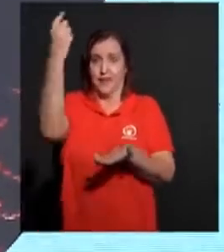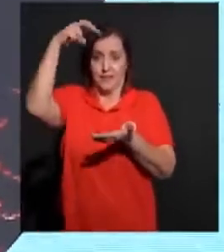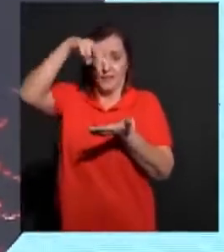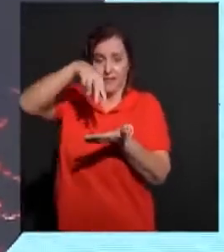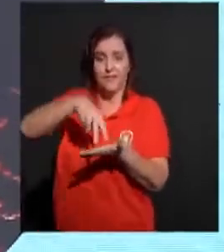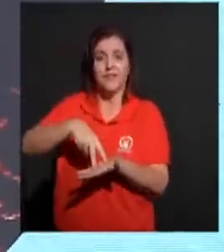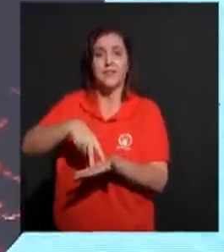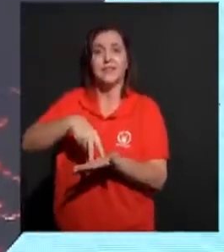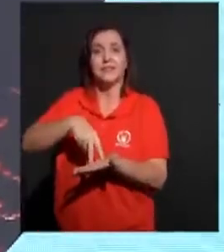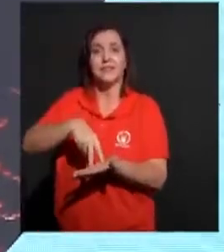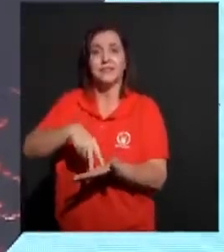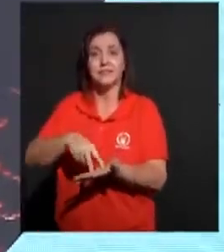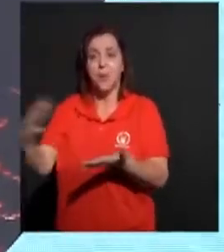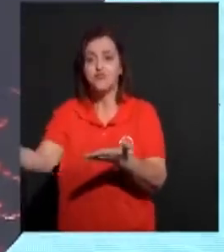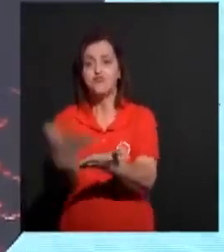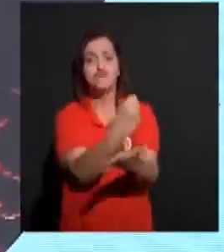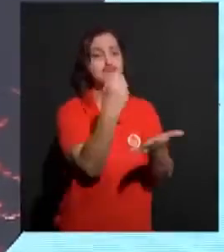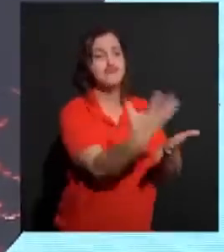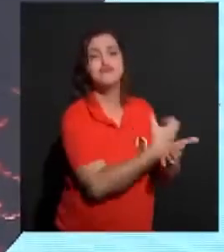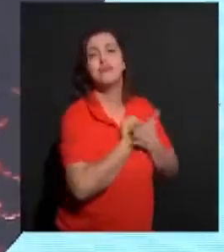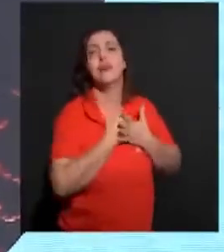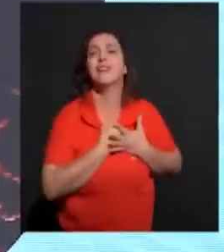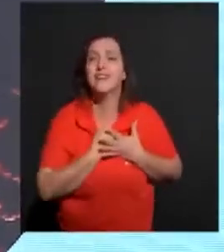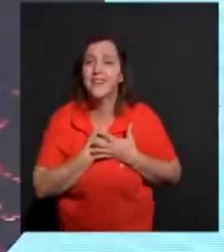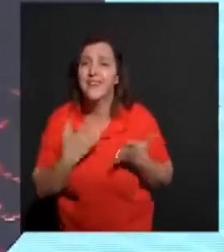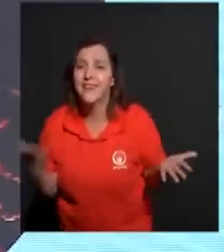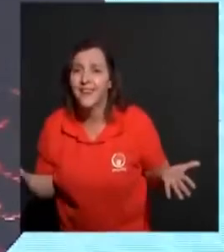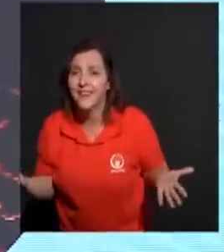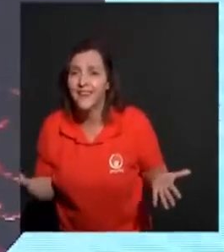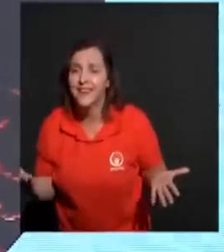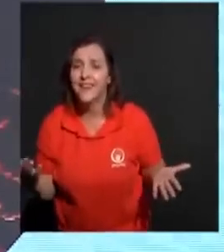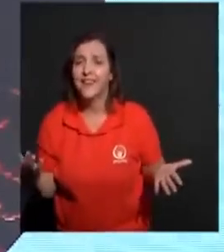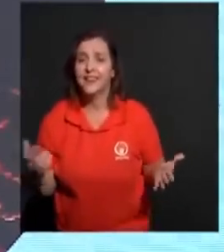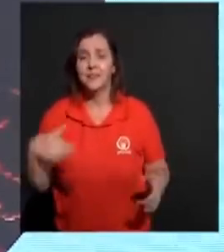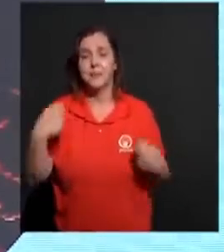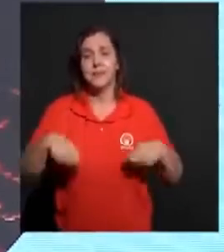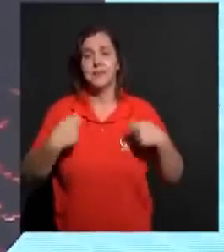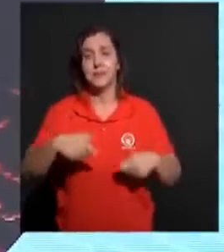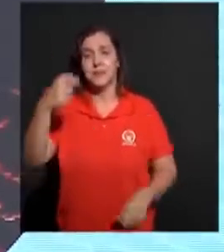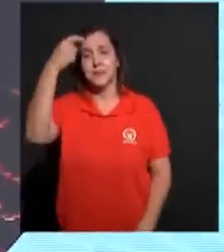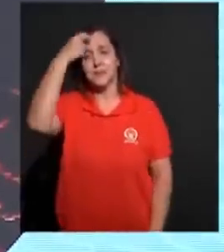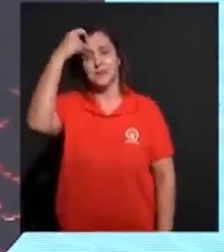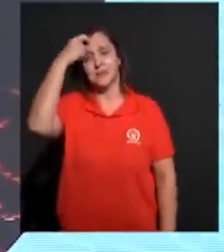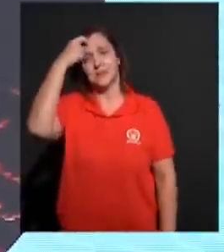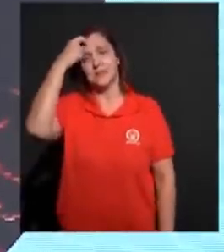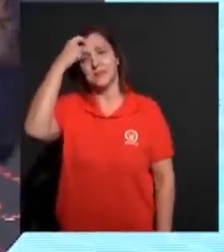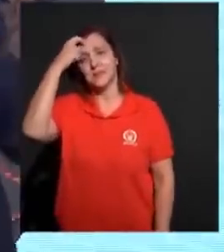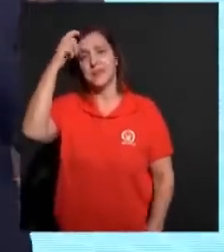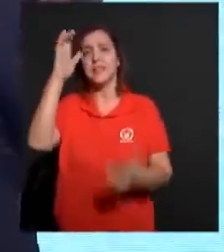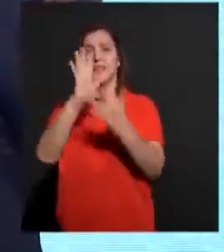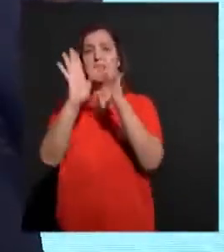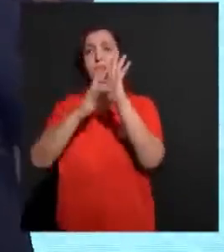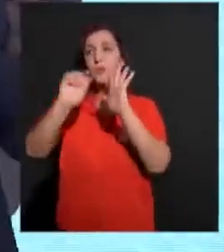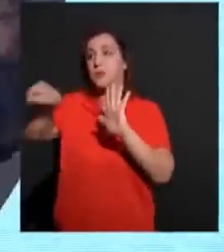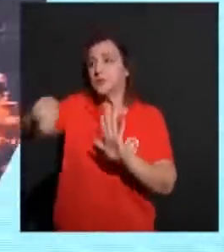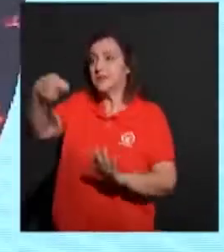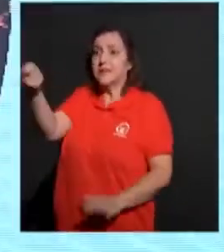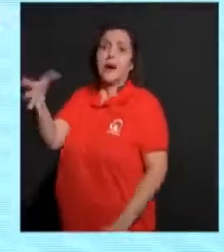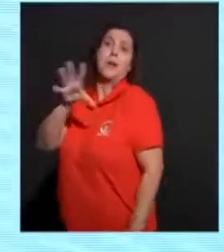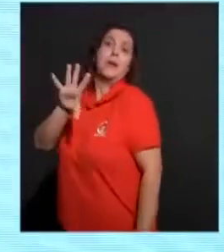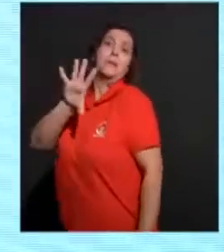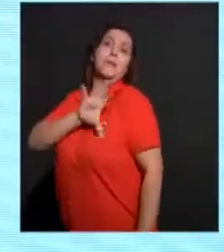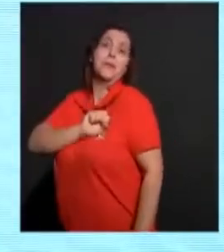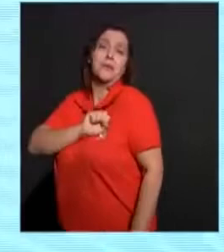nós podemos caminhar nessa consciência. Que o amor. Ele vai voltar. E eu acho interessante nesse